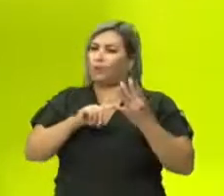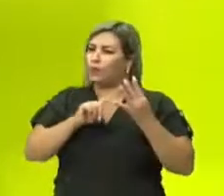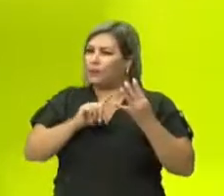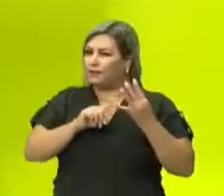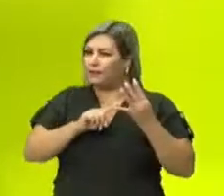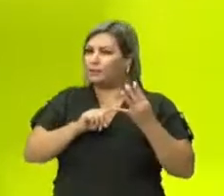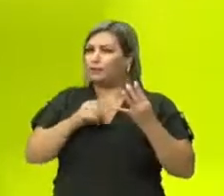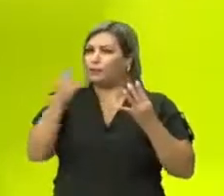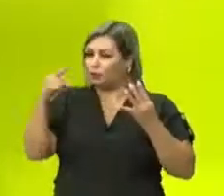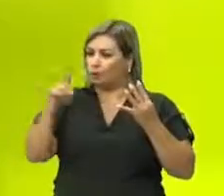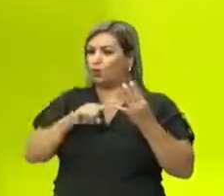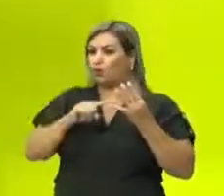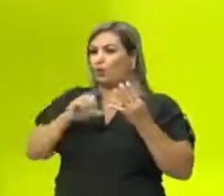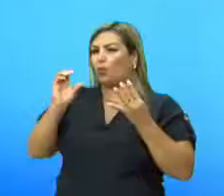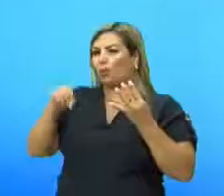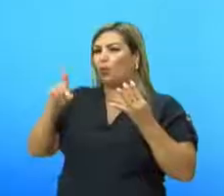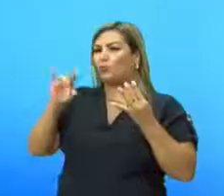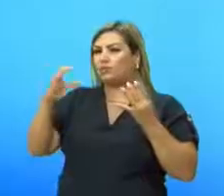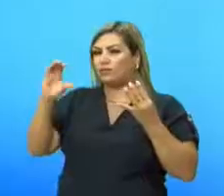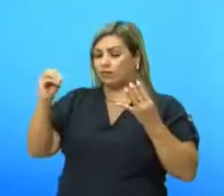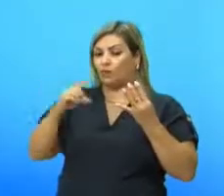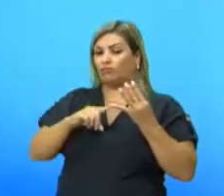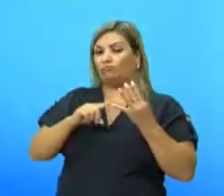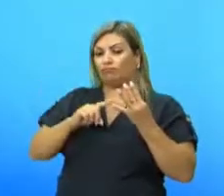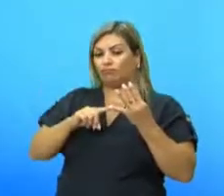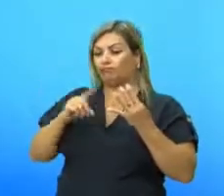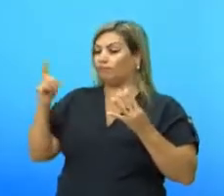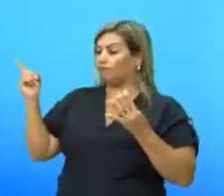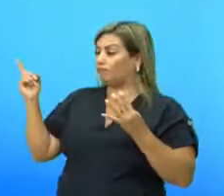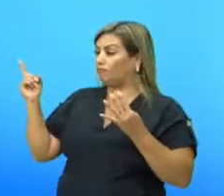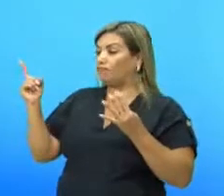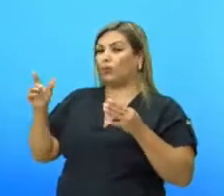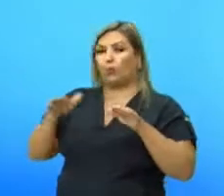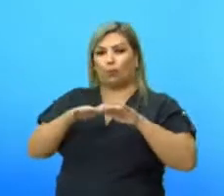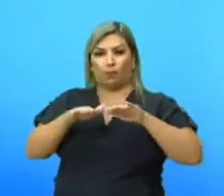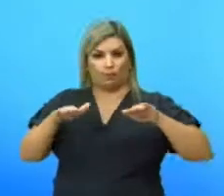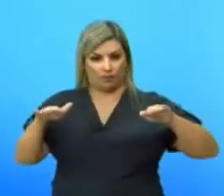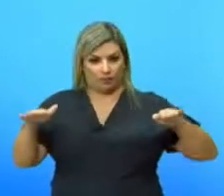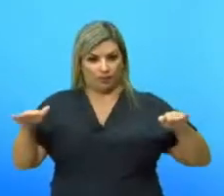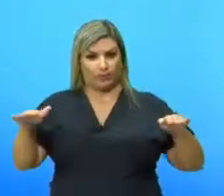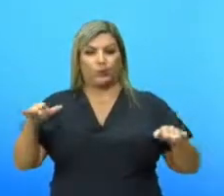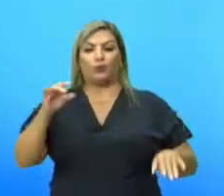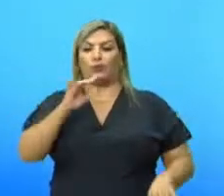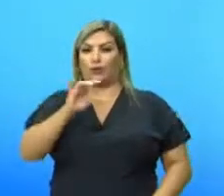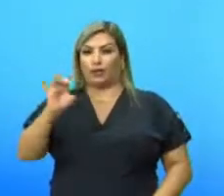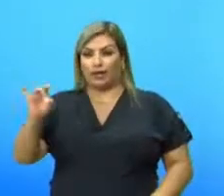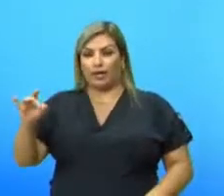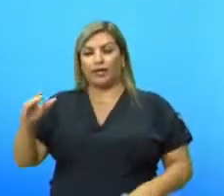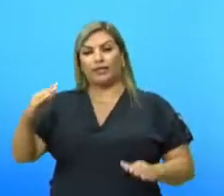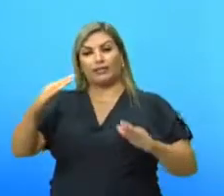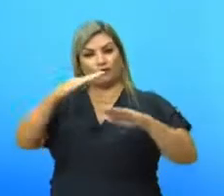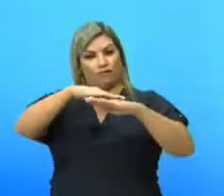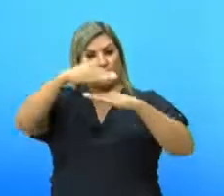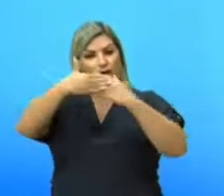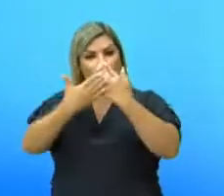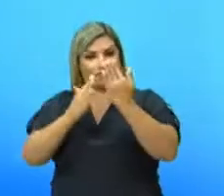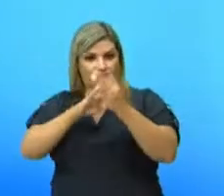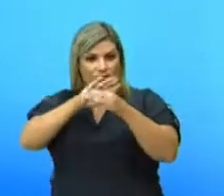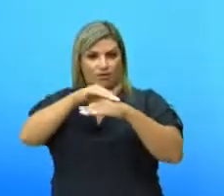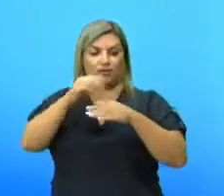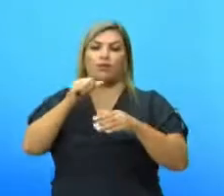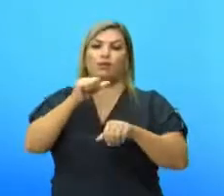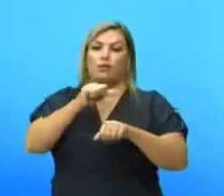condição? Leia comigo. Quarta condição. O plano de cada face deixa o